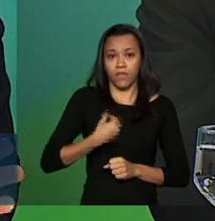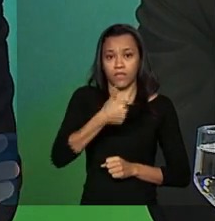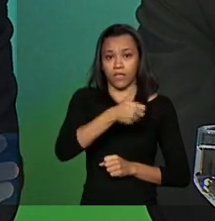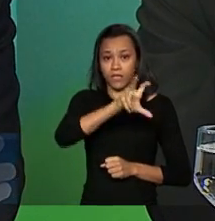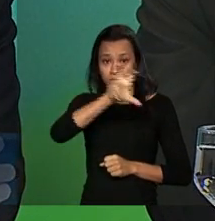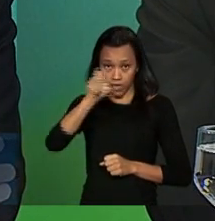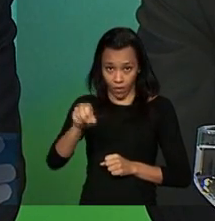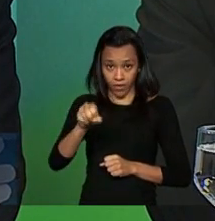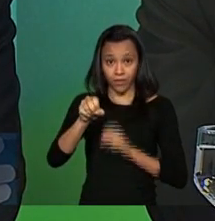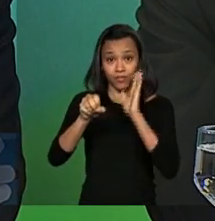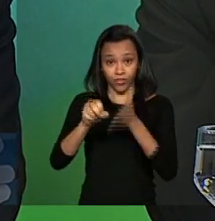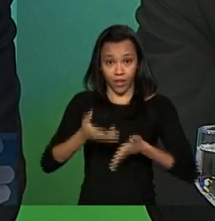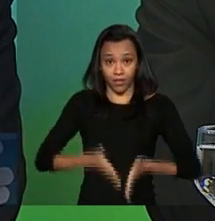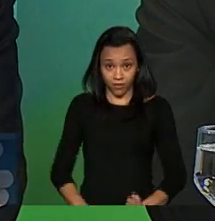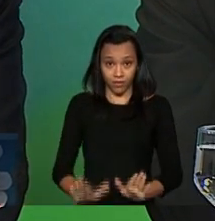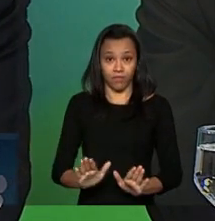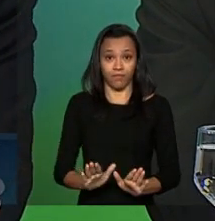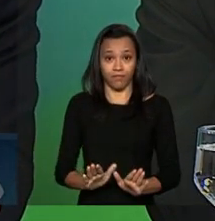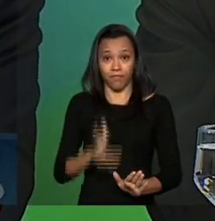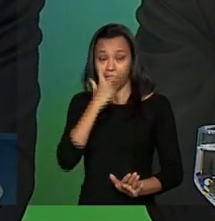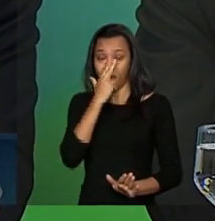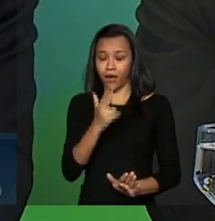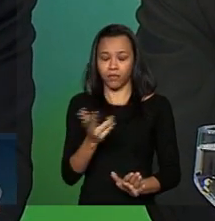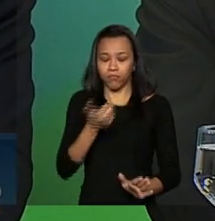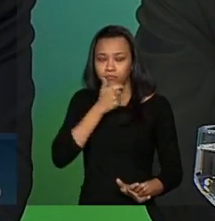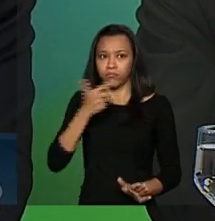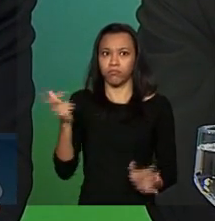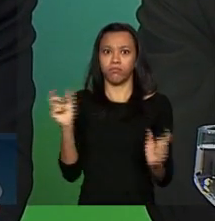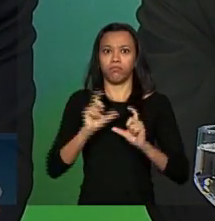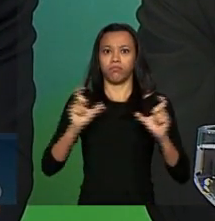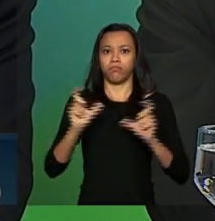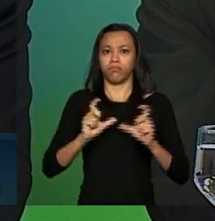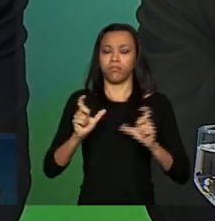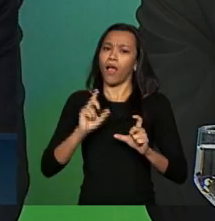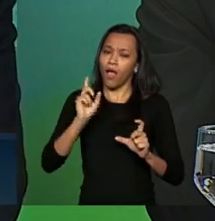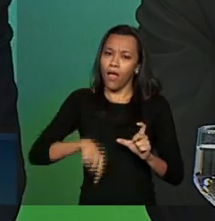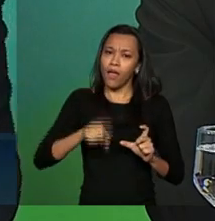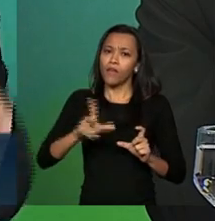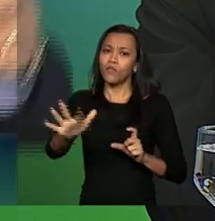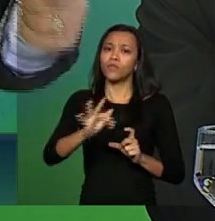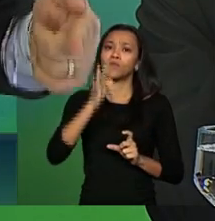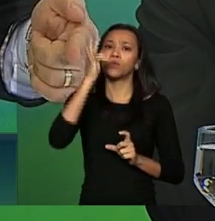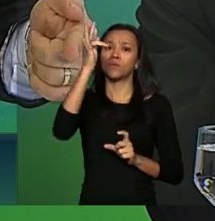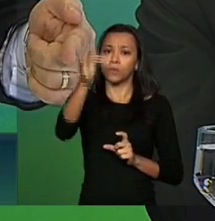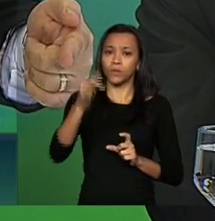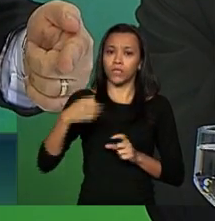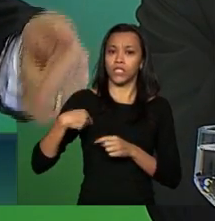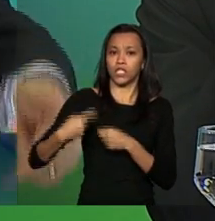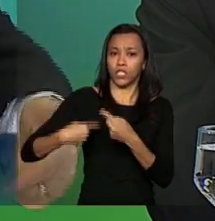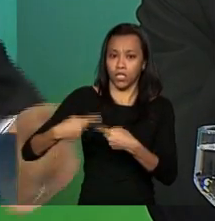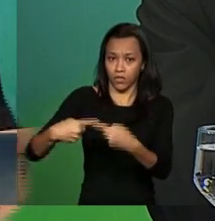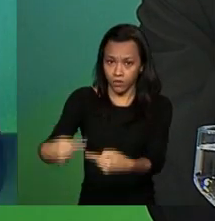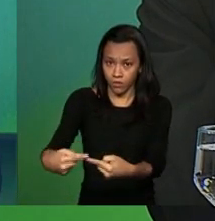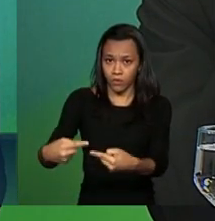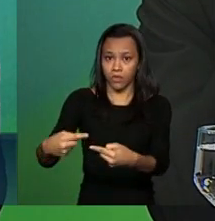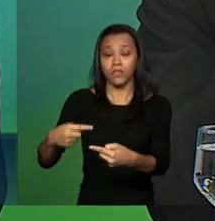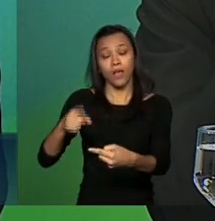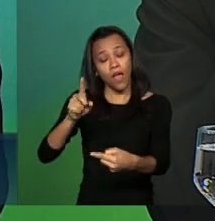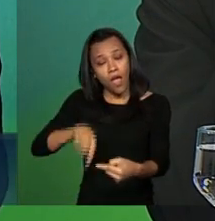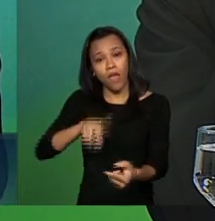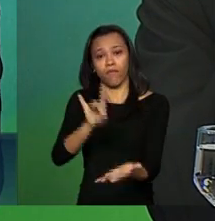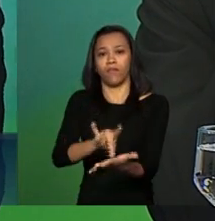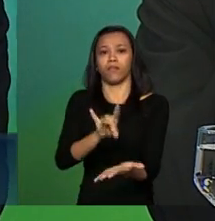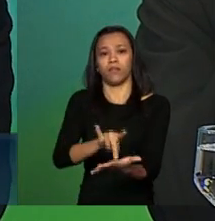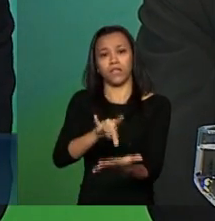Isso parece assustador, mas é uma realidade muito próxima. Para as futuras gerações, aqui na frente, isso será realidade.